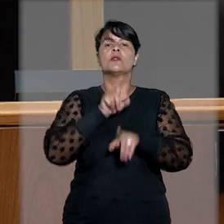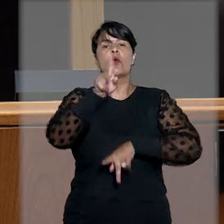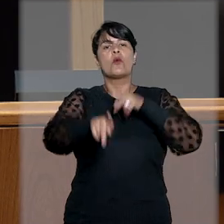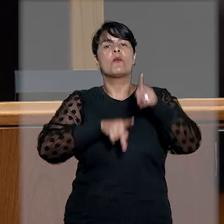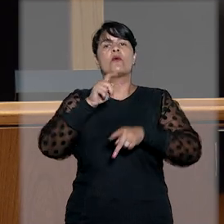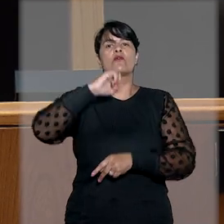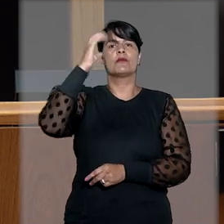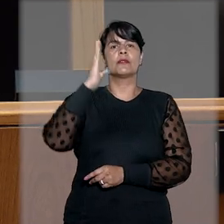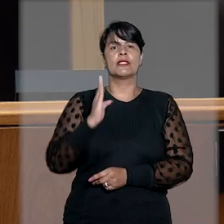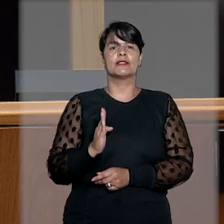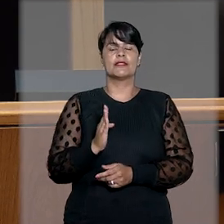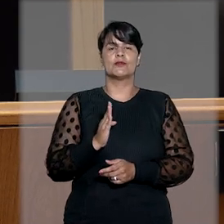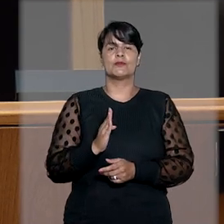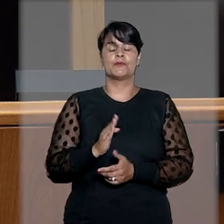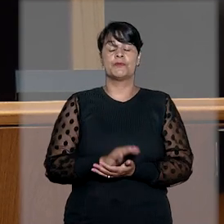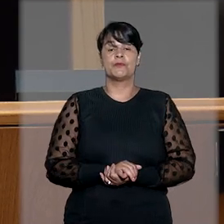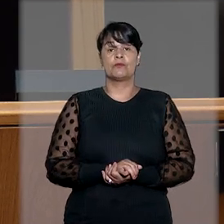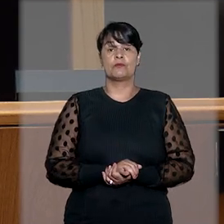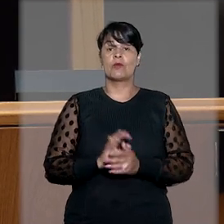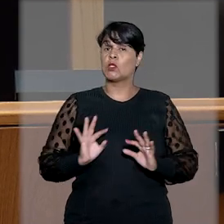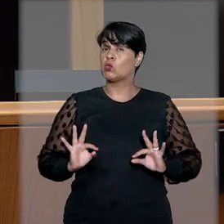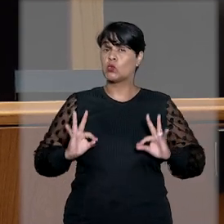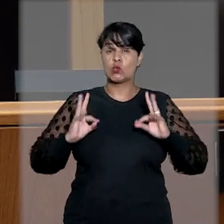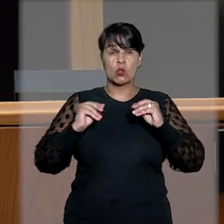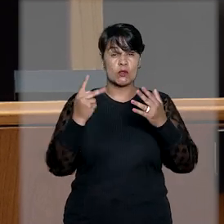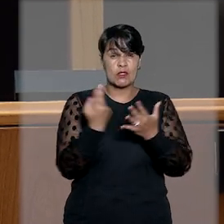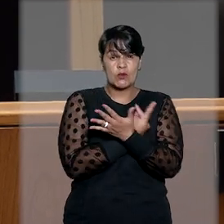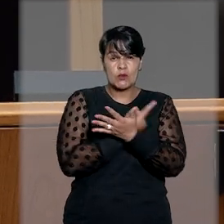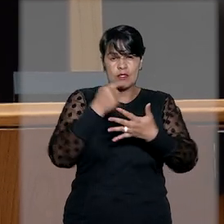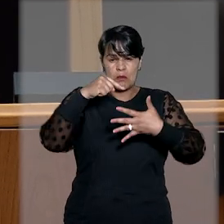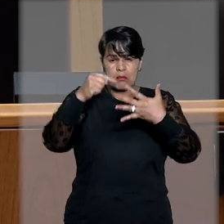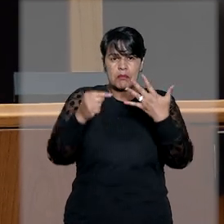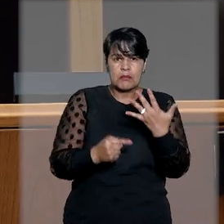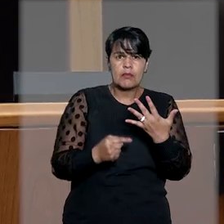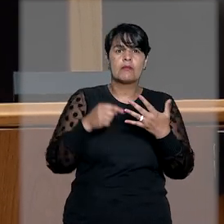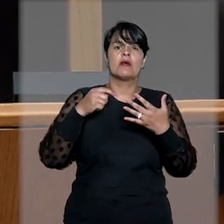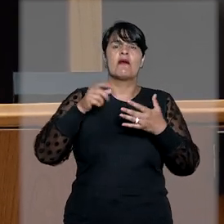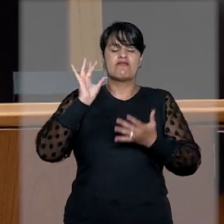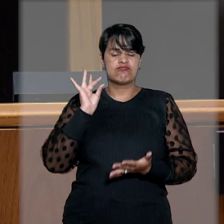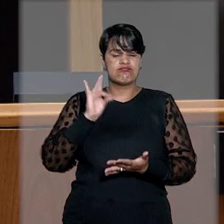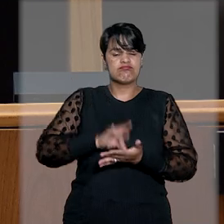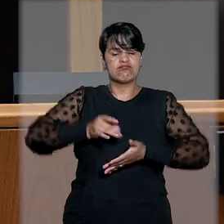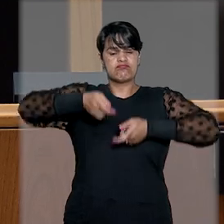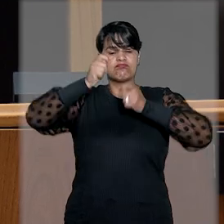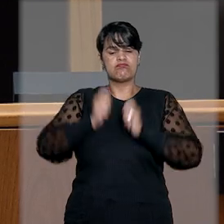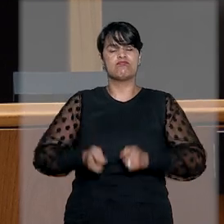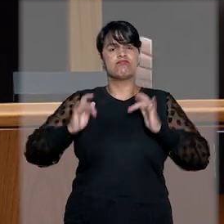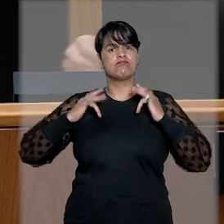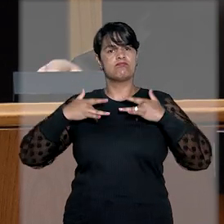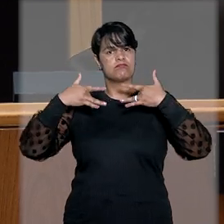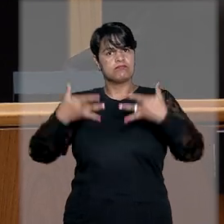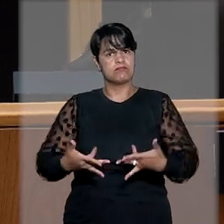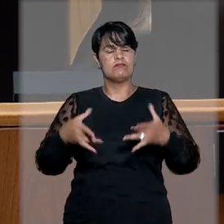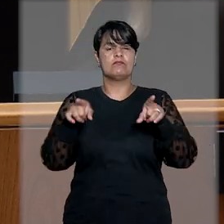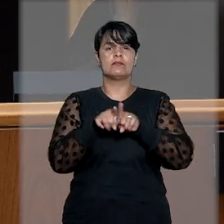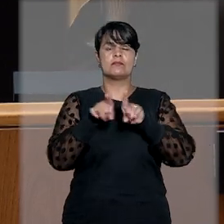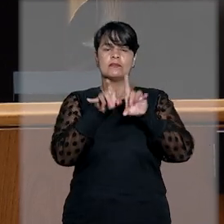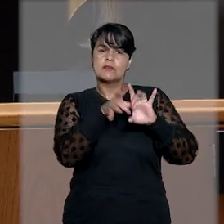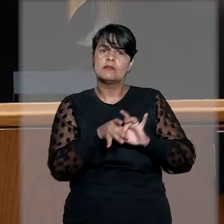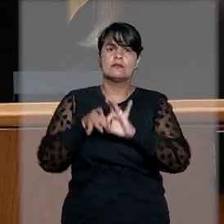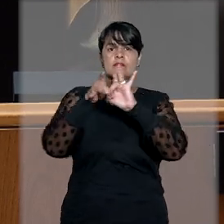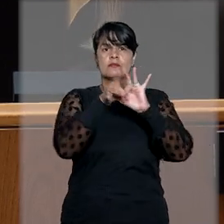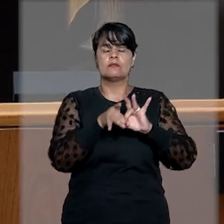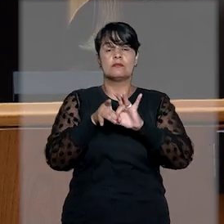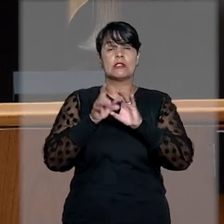com a democracia. Que os acontecimentos reforcem a solidariedade e o senso de união em favor dos